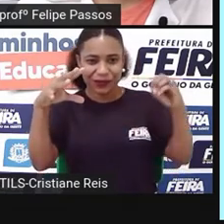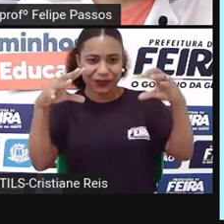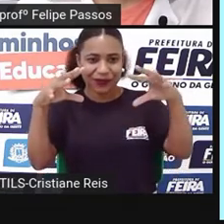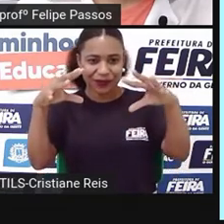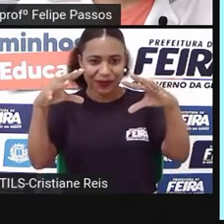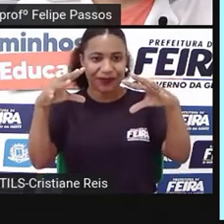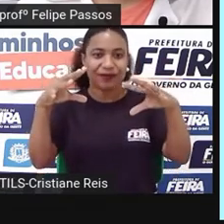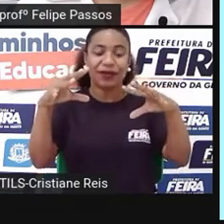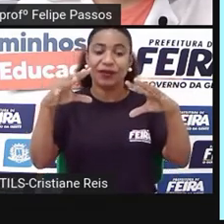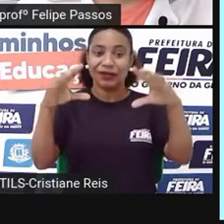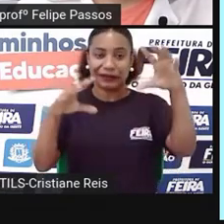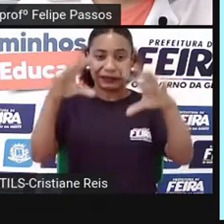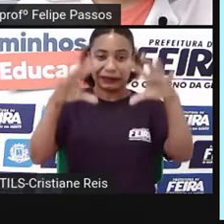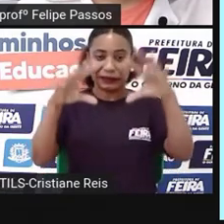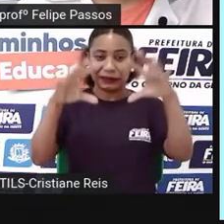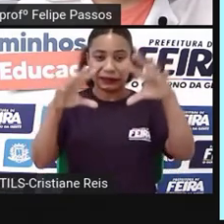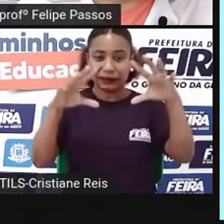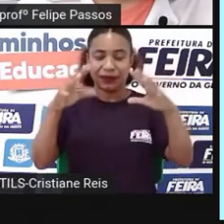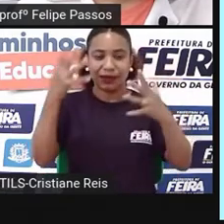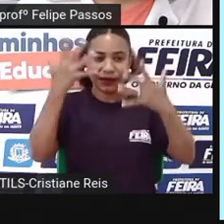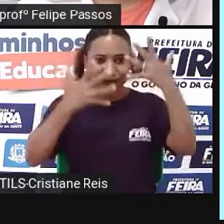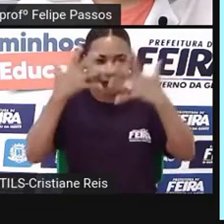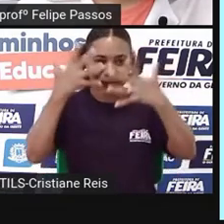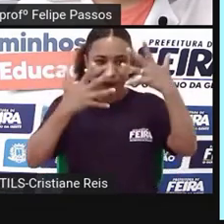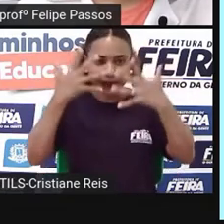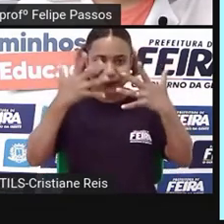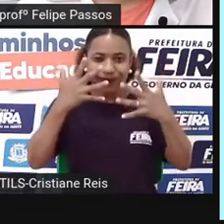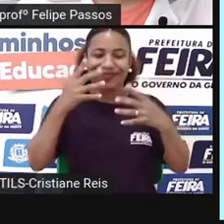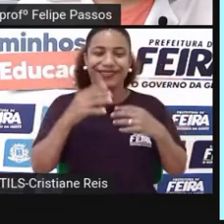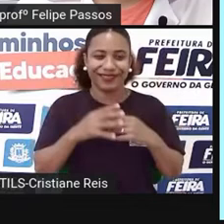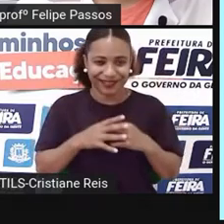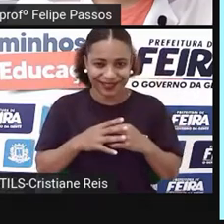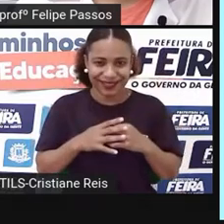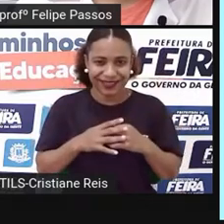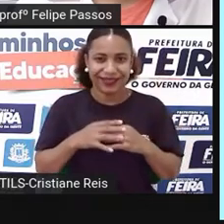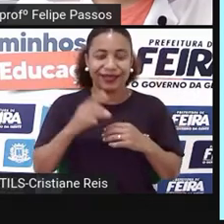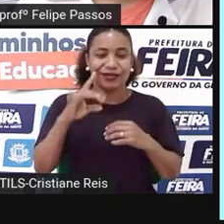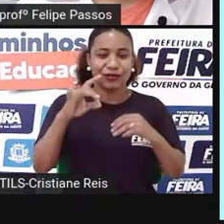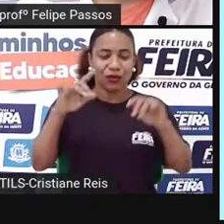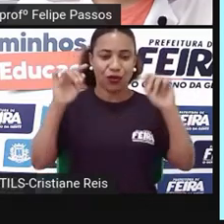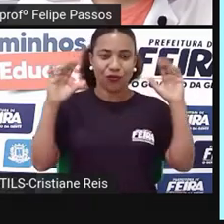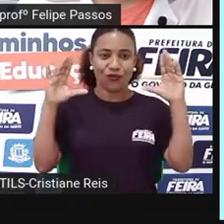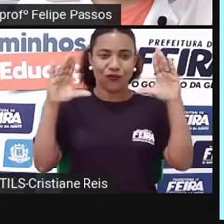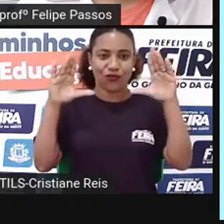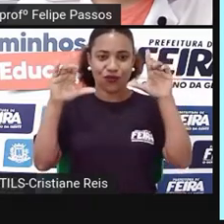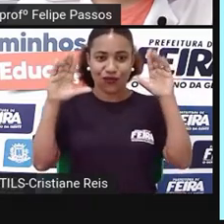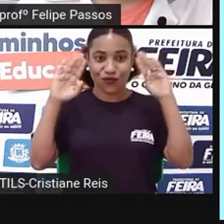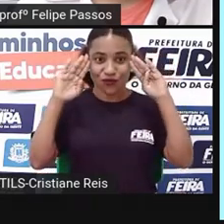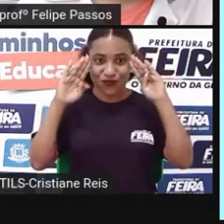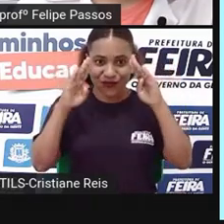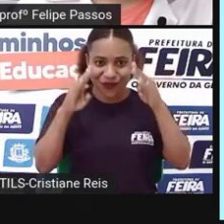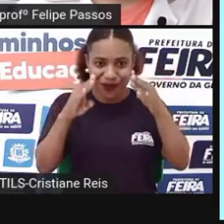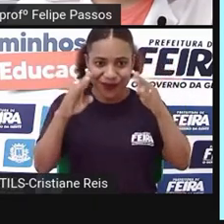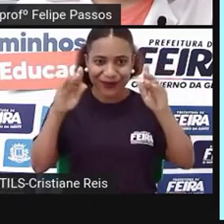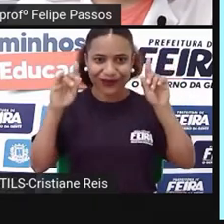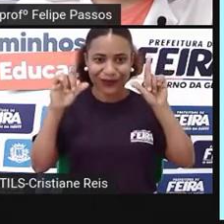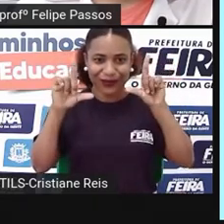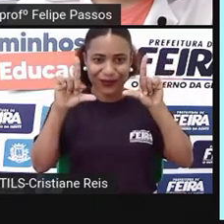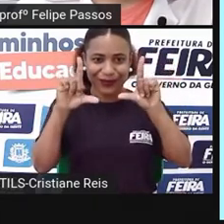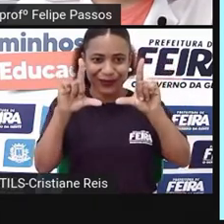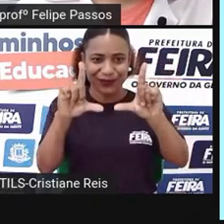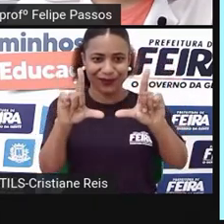tremer, você tem um diafragma para dar profundidade de campo, só ter foco no que eu quero, para dar destaque ao que eu quero,